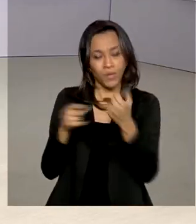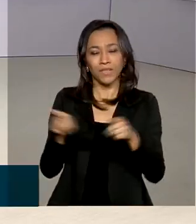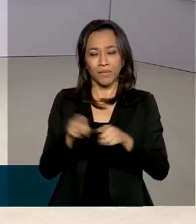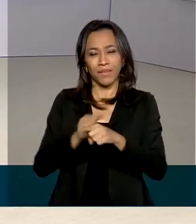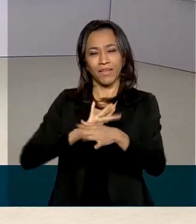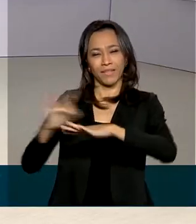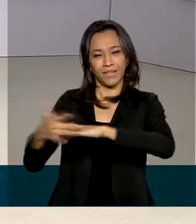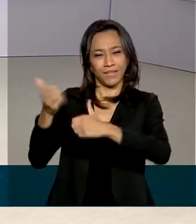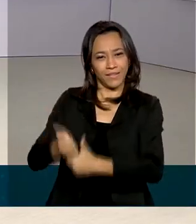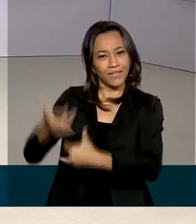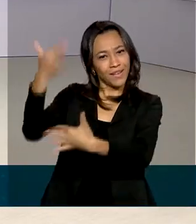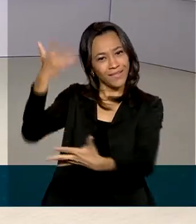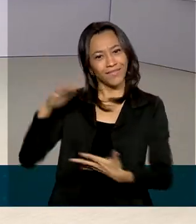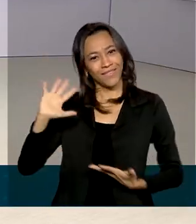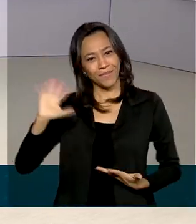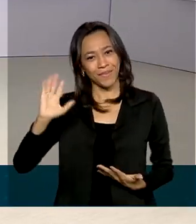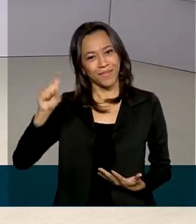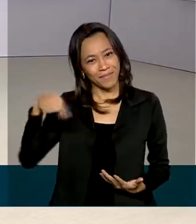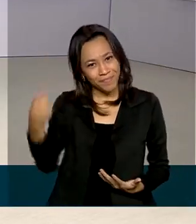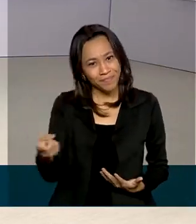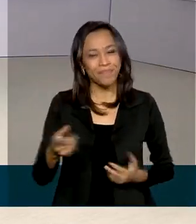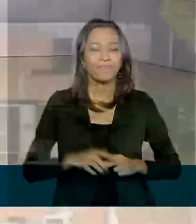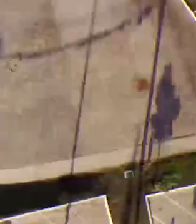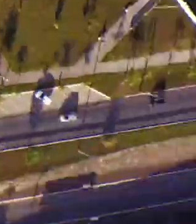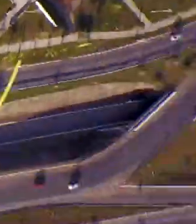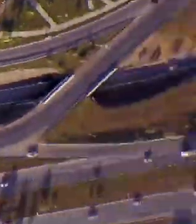nossas redes sociais. Até a próxima edição.